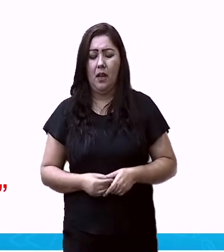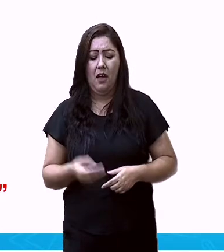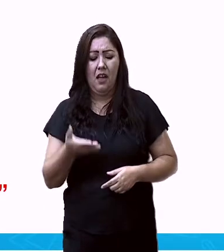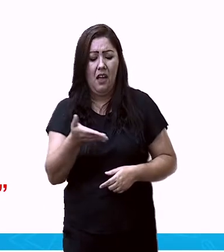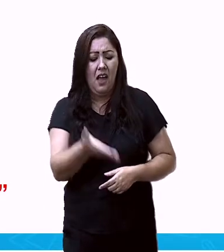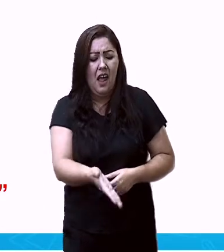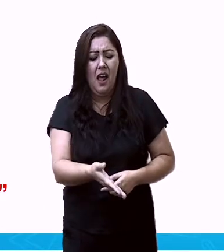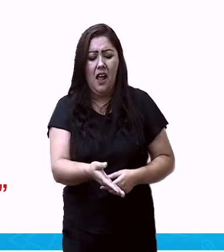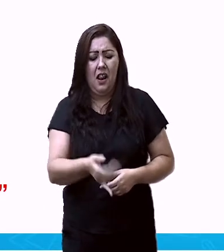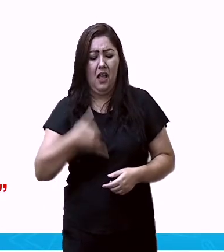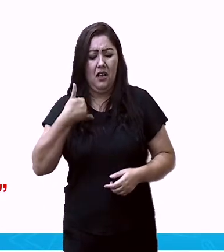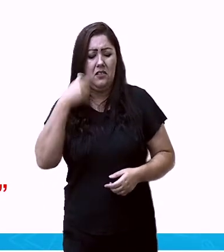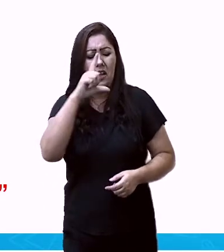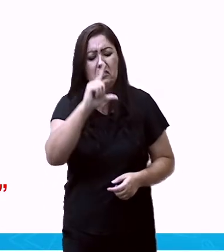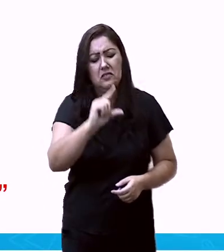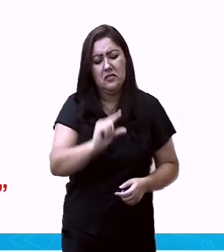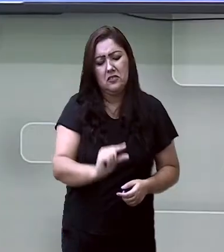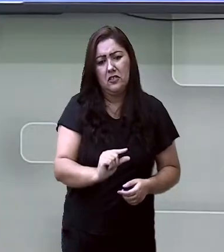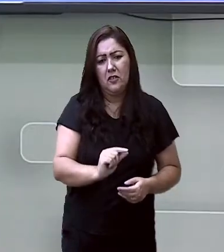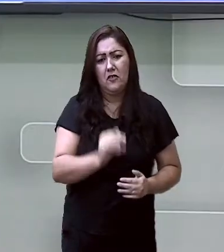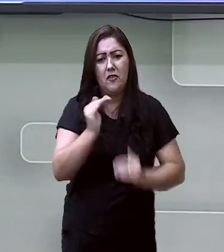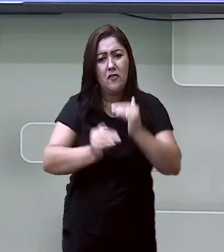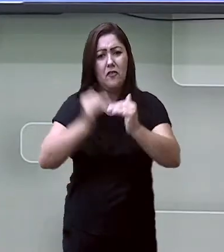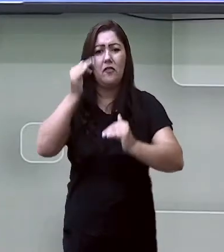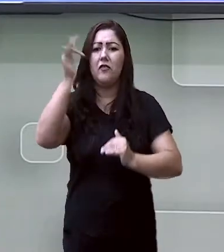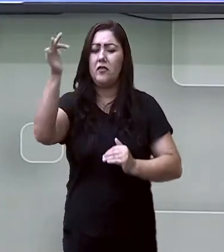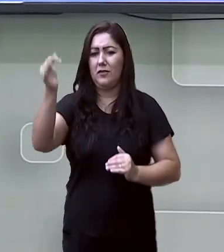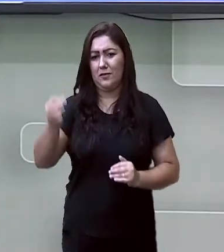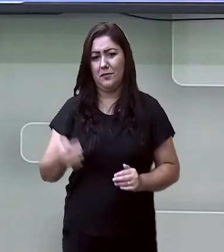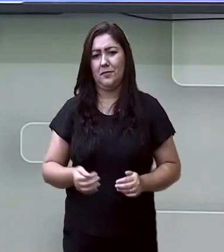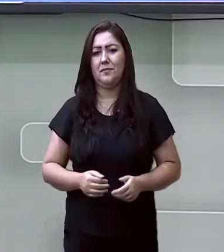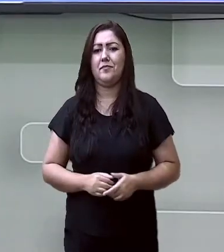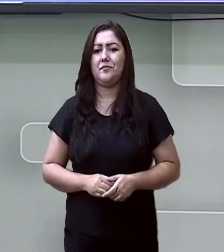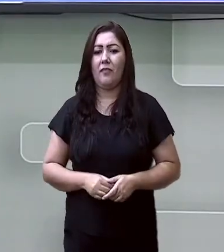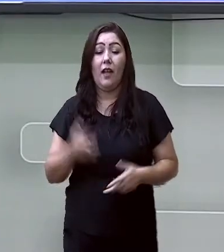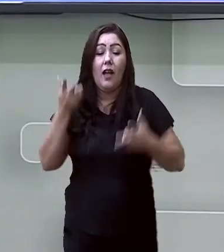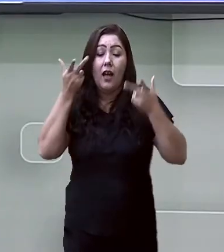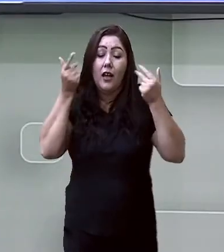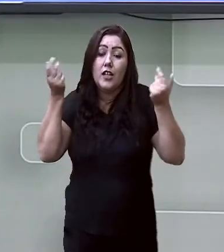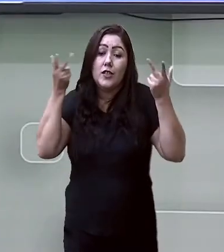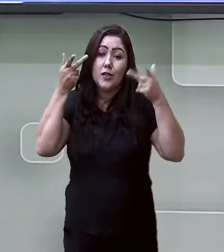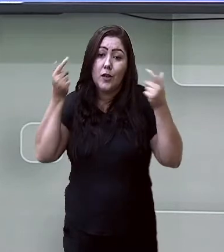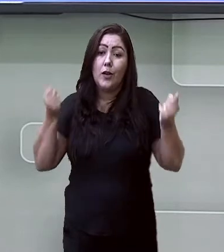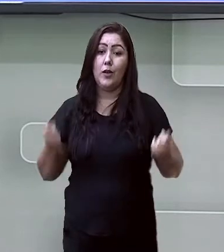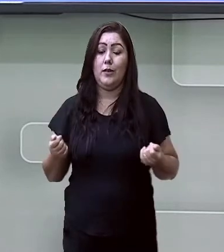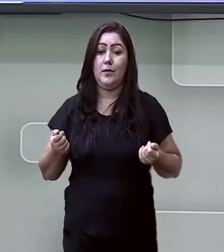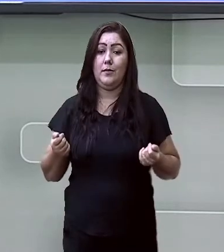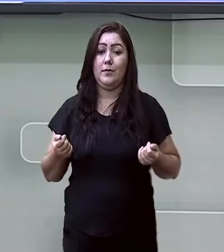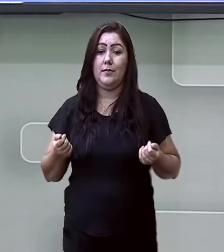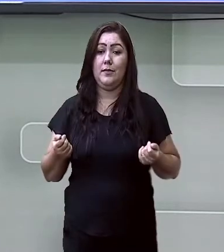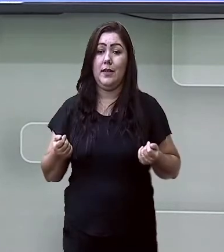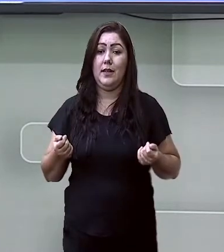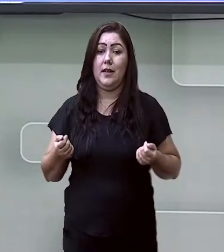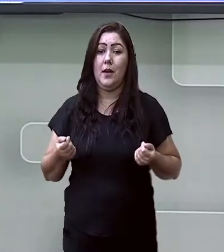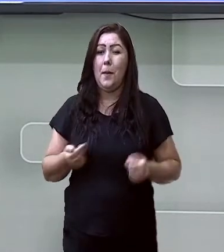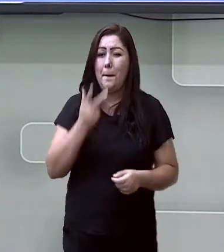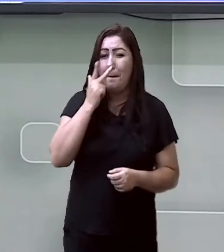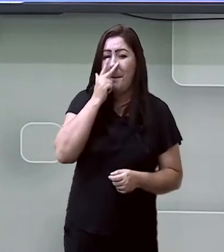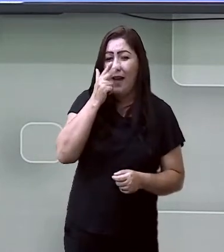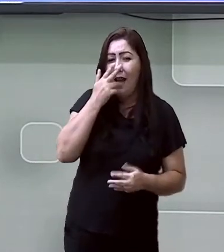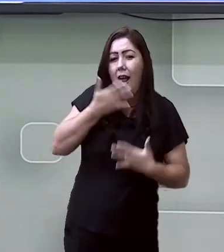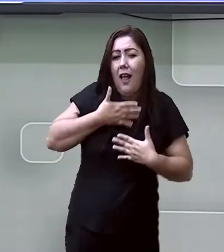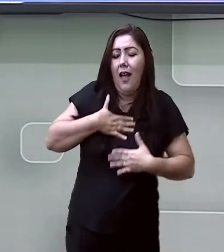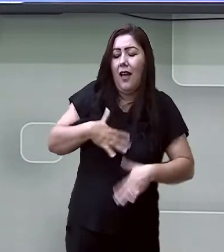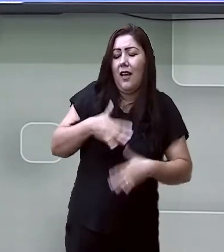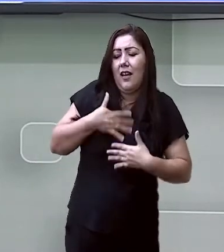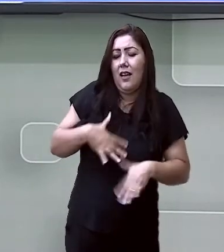muito novinha, ainda vai se desenvolver, são bastante comuns, e trazem uma falsa sensação de tranquilidade.